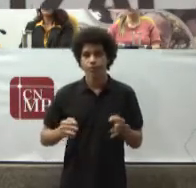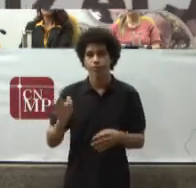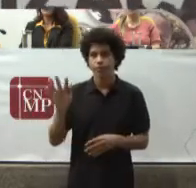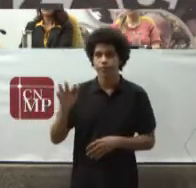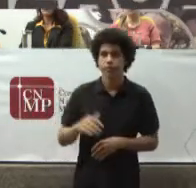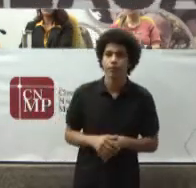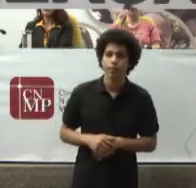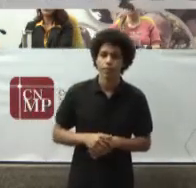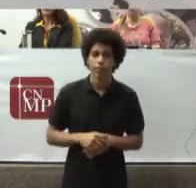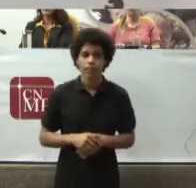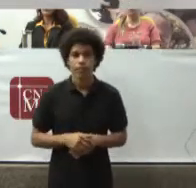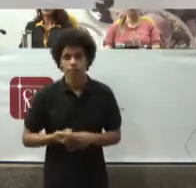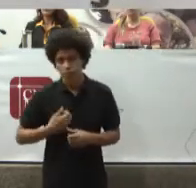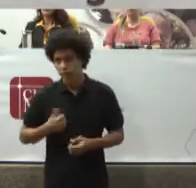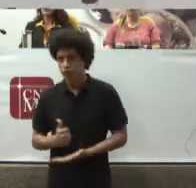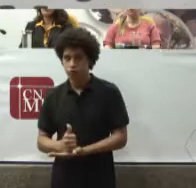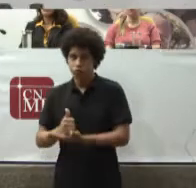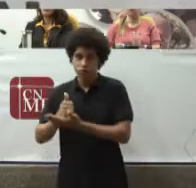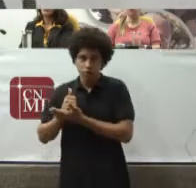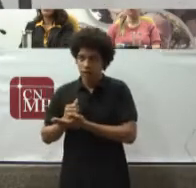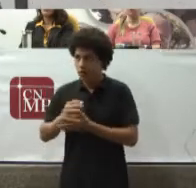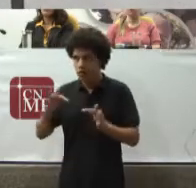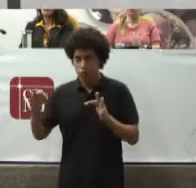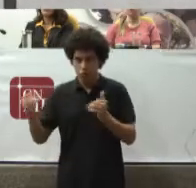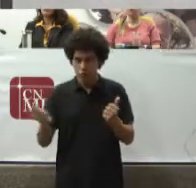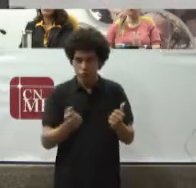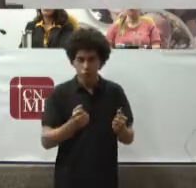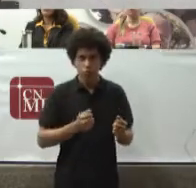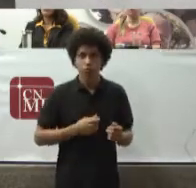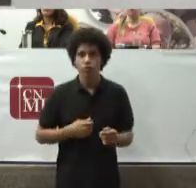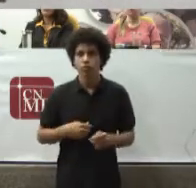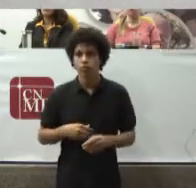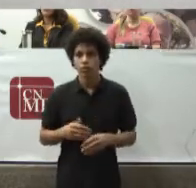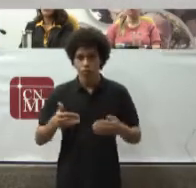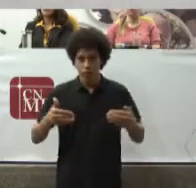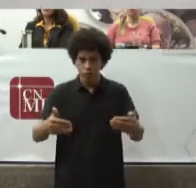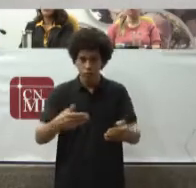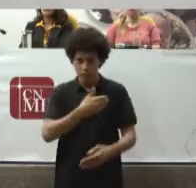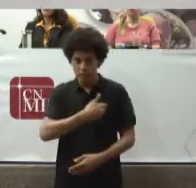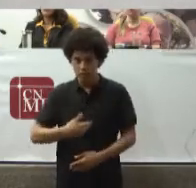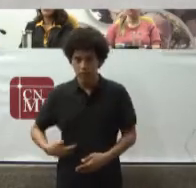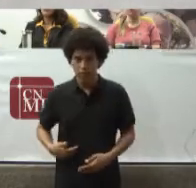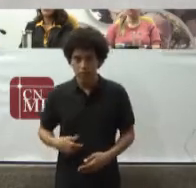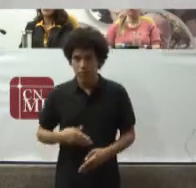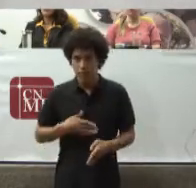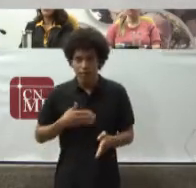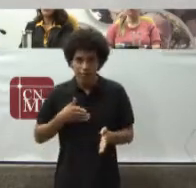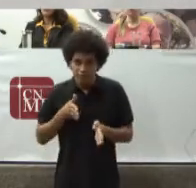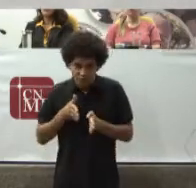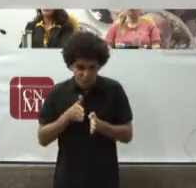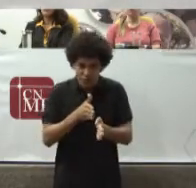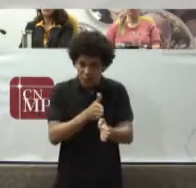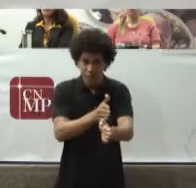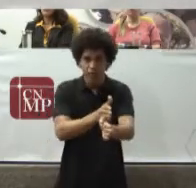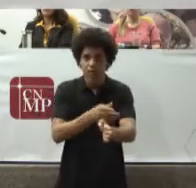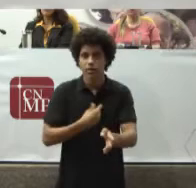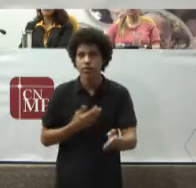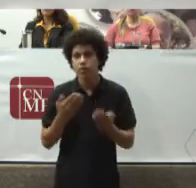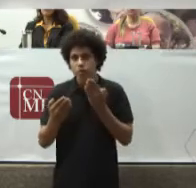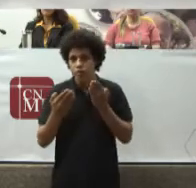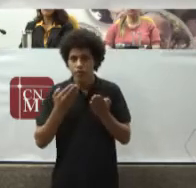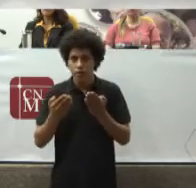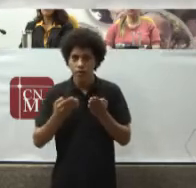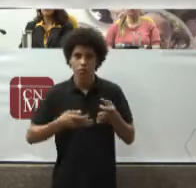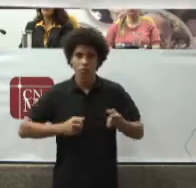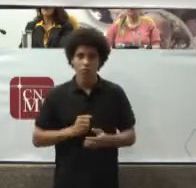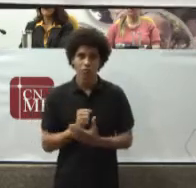Nós, órgãos Do Ministério Público A estreitar Esse diálogo Com o Poder Judiciário Um diálogo Que